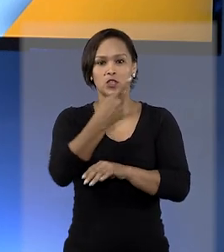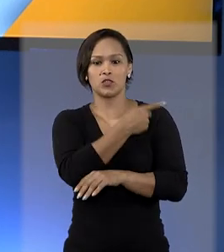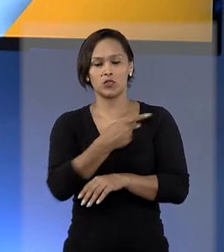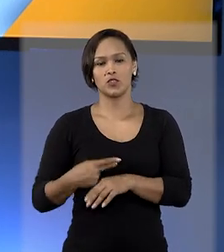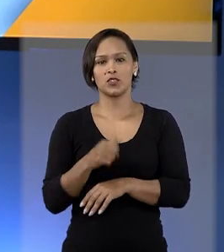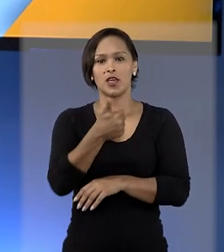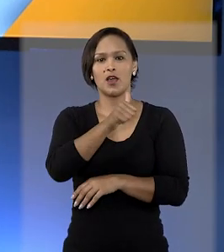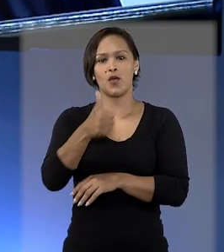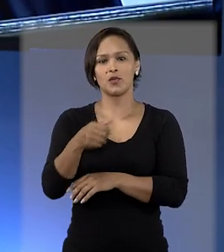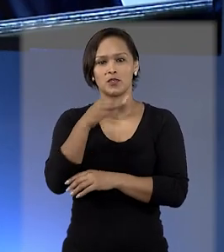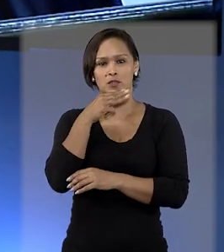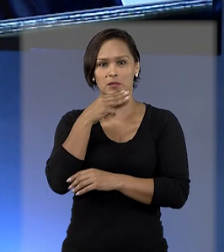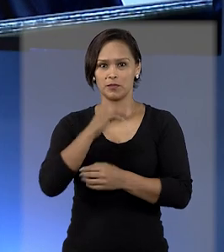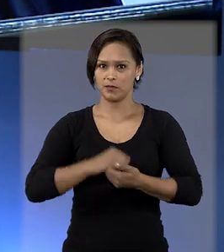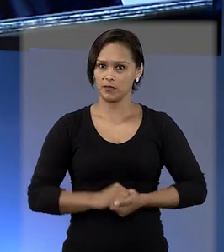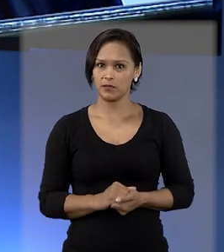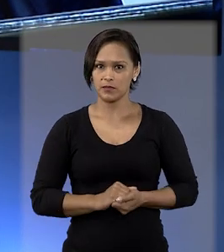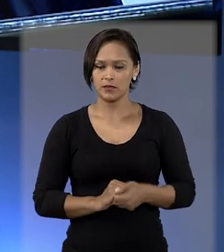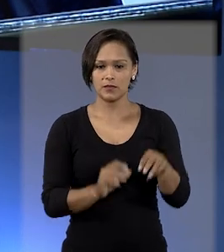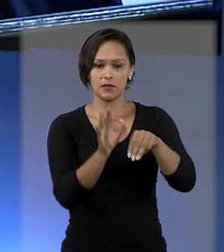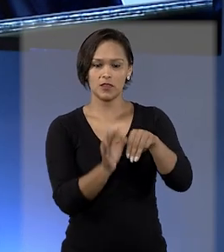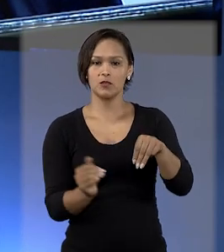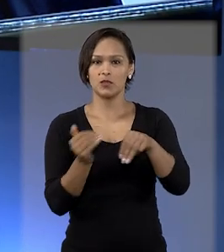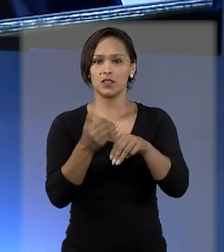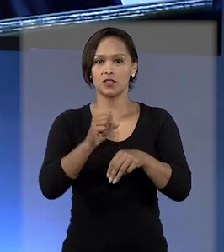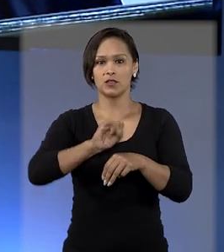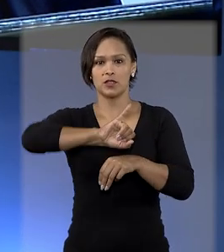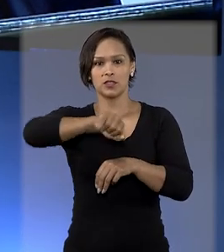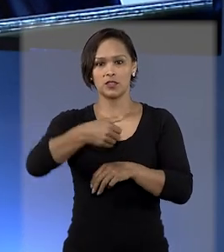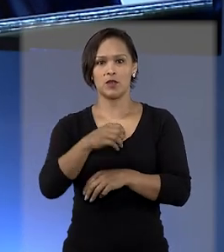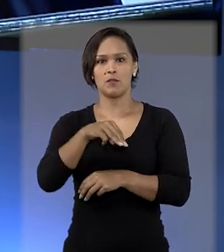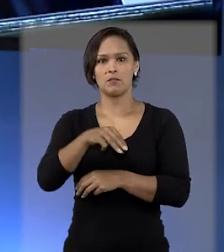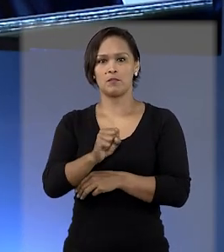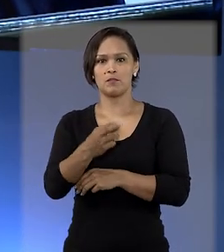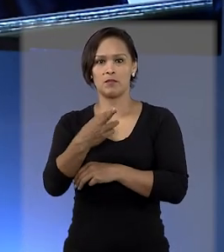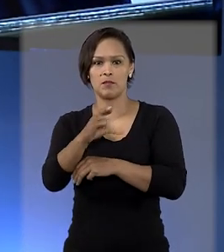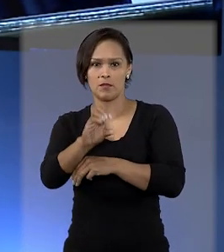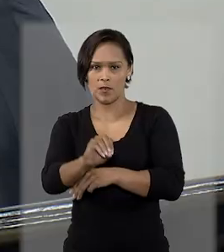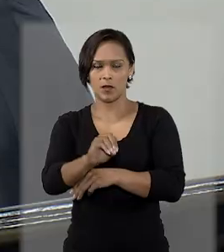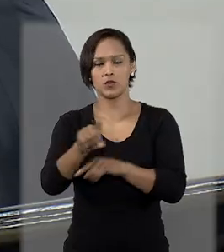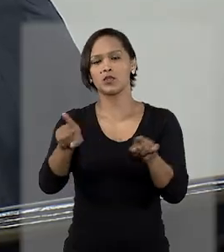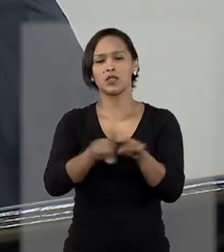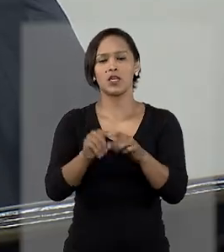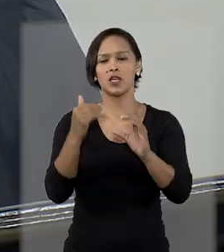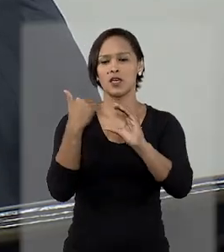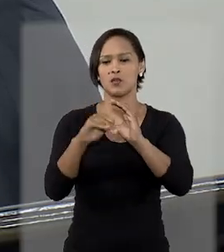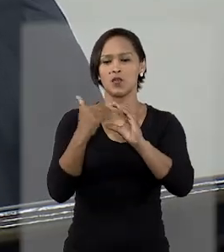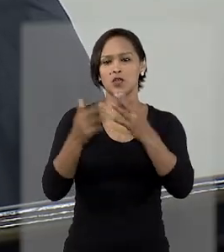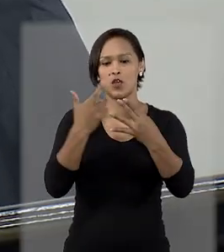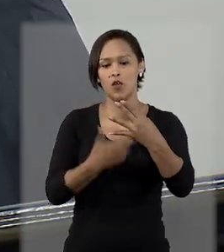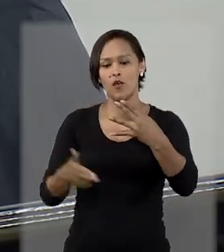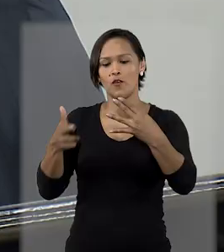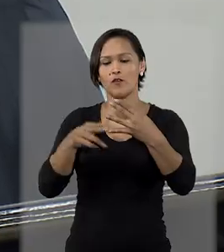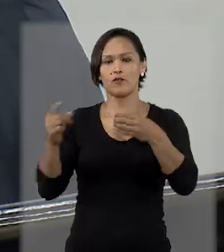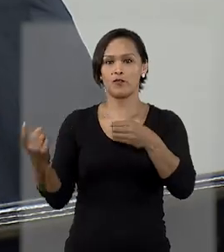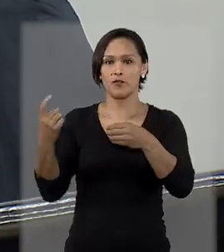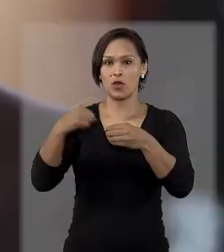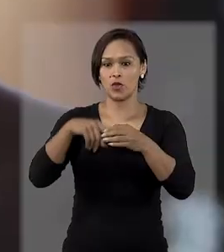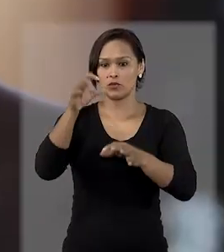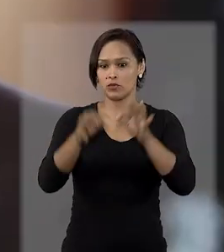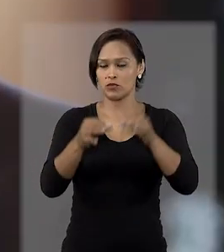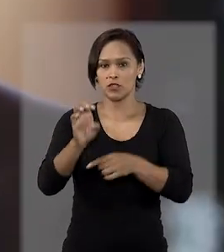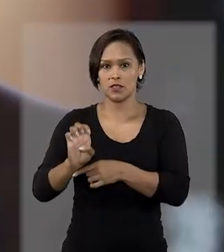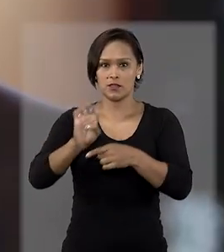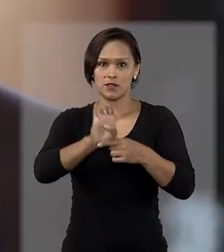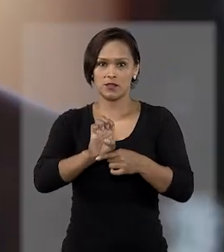março. O ministro do STJ, Mauro Camp Belmarques, determinou a remessa para a primeira instância da justiça estadual